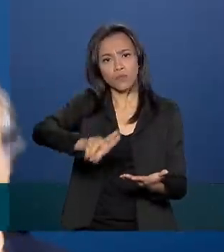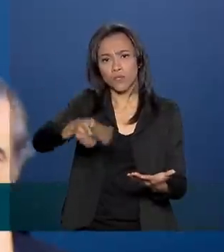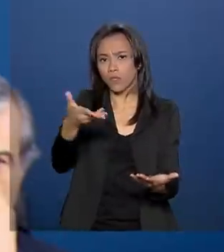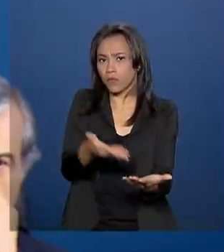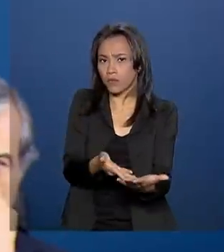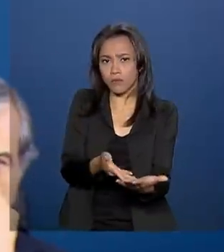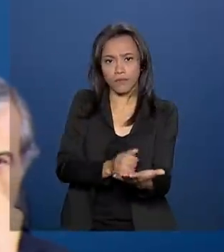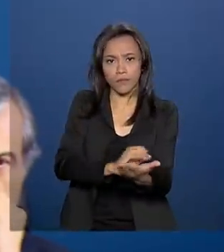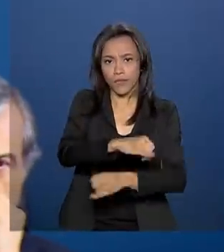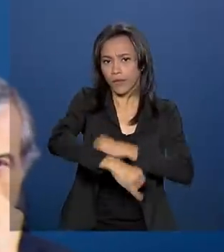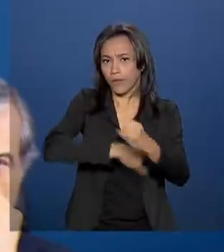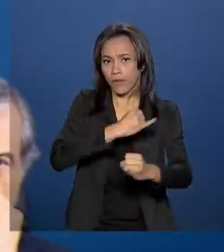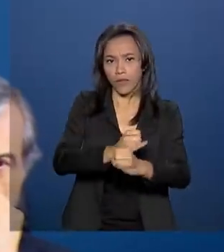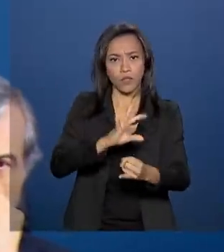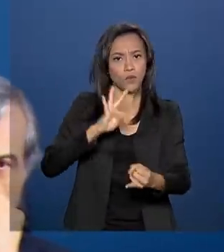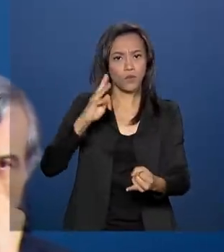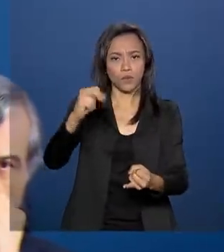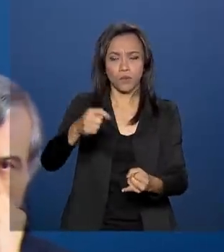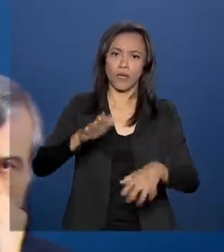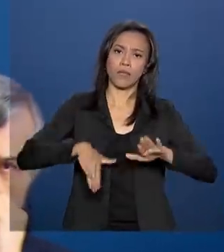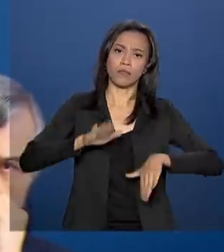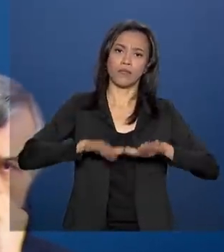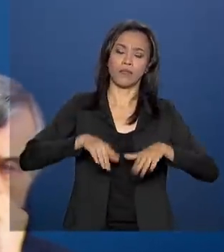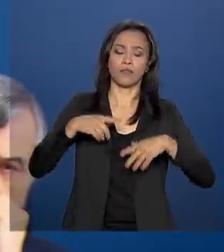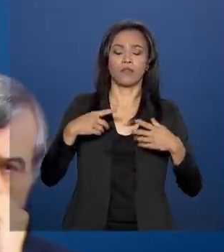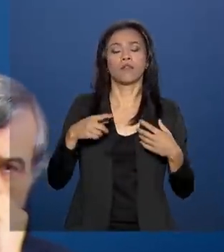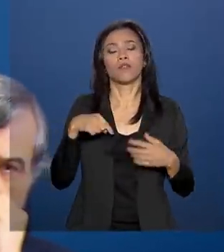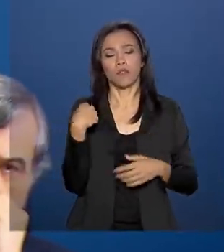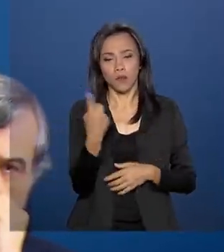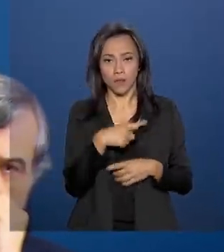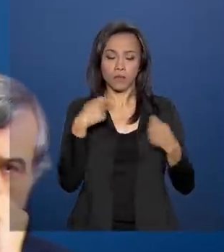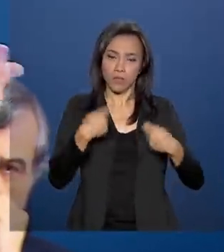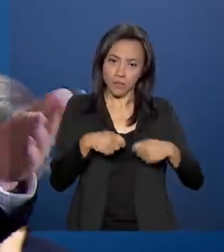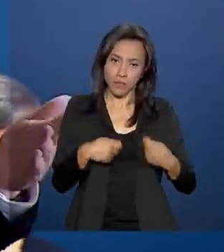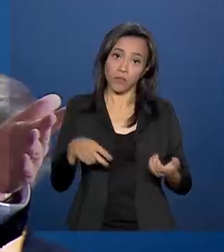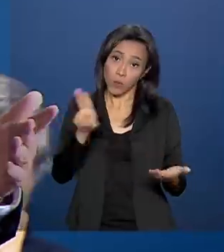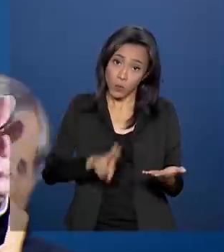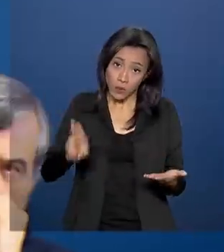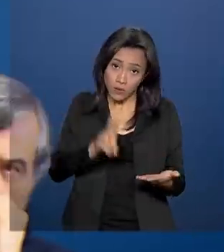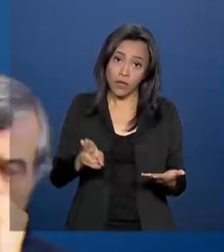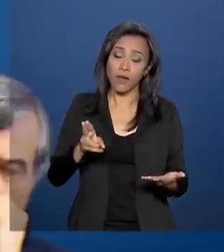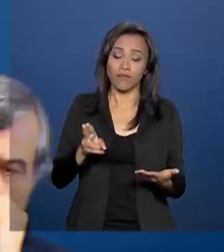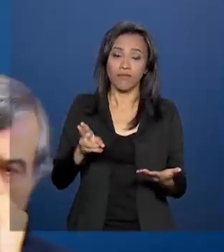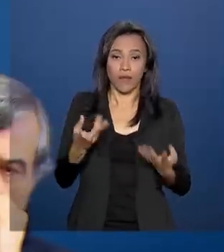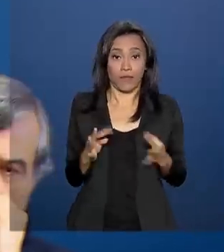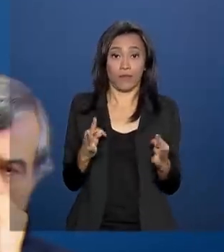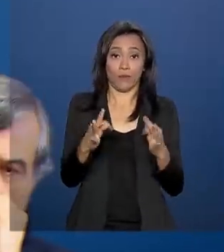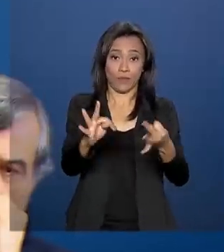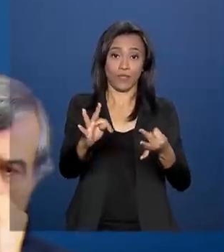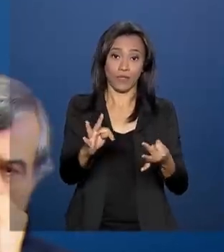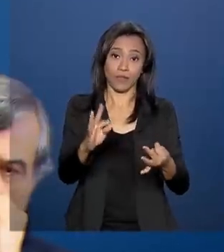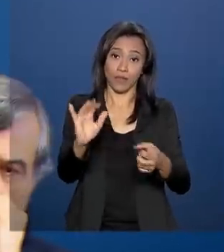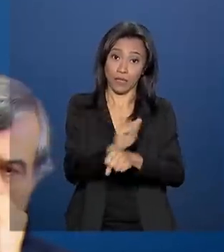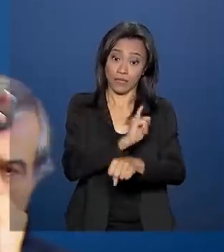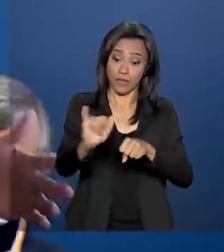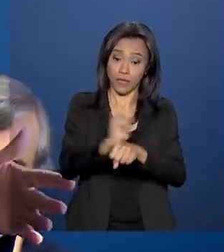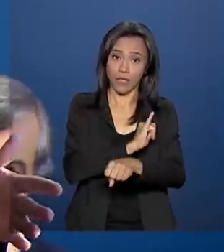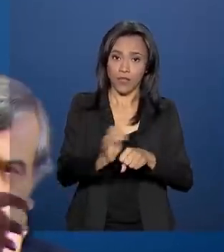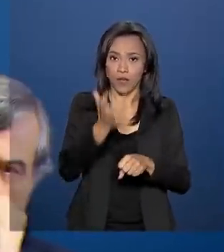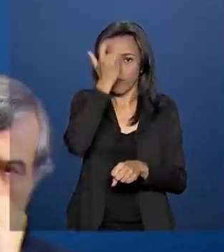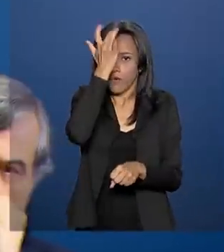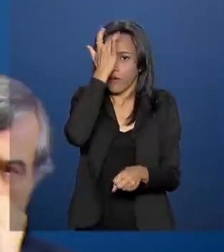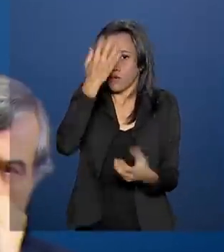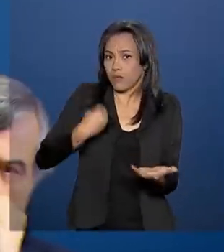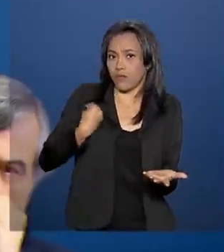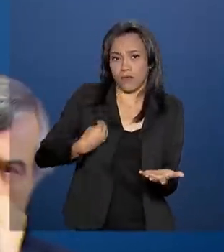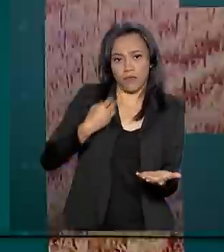mãos e nós precisamos muitas vezes utilizar os recursos tecnológicos disponíveis para facilitar a vida